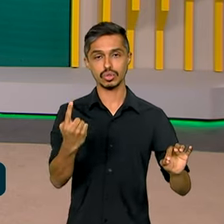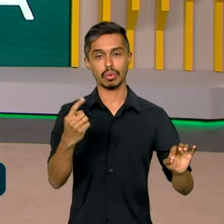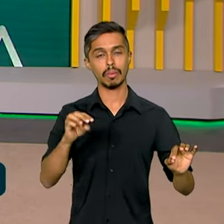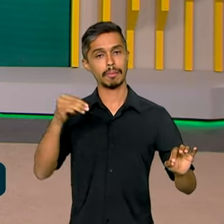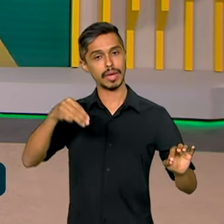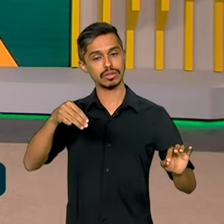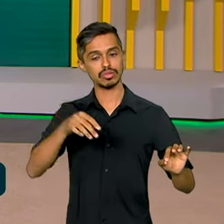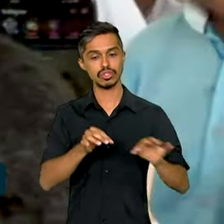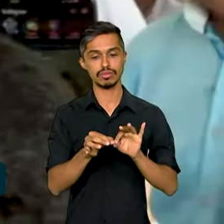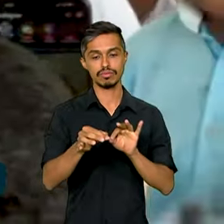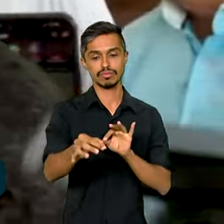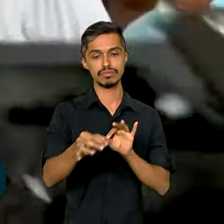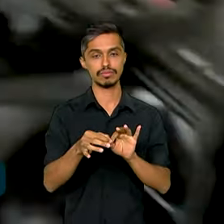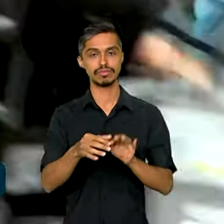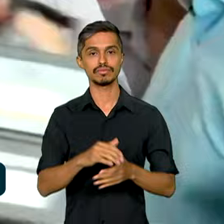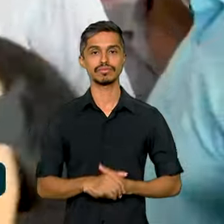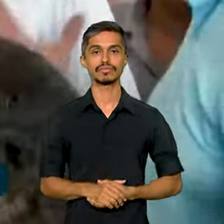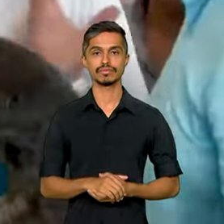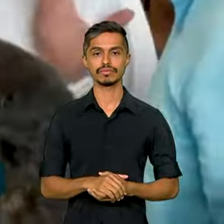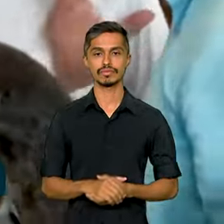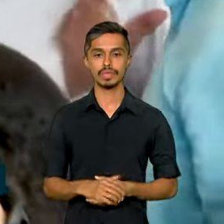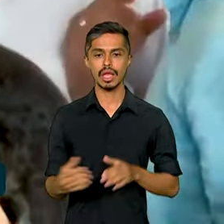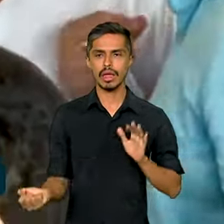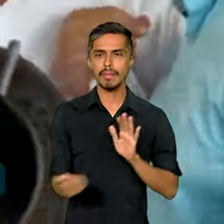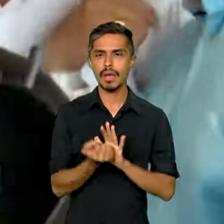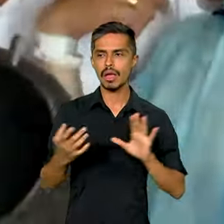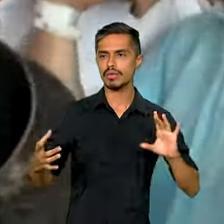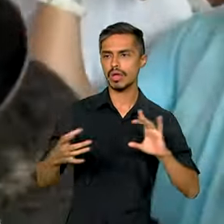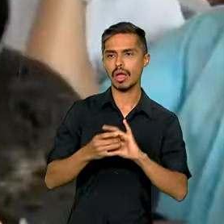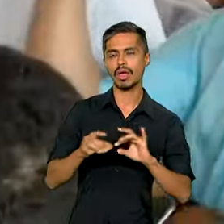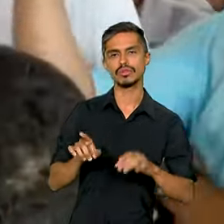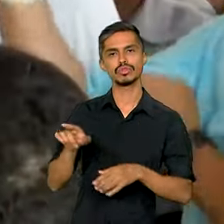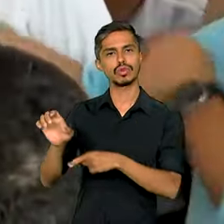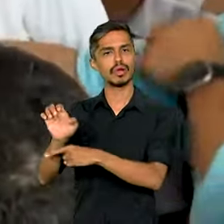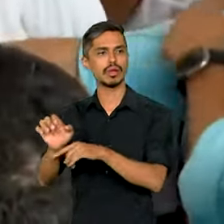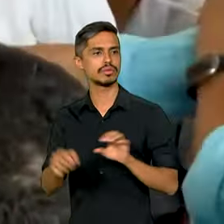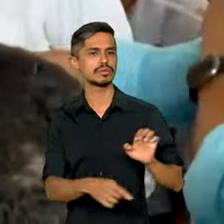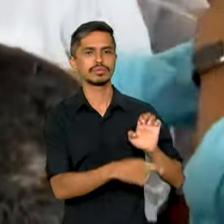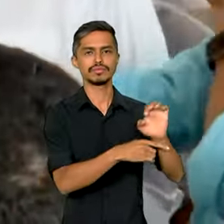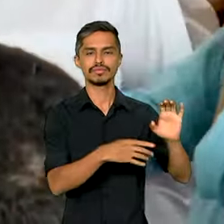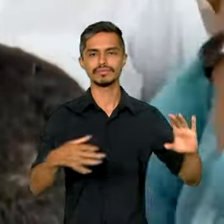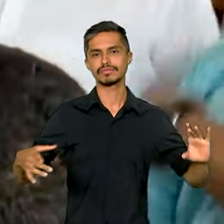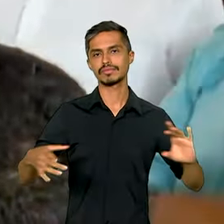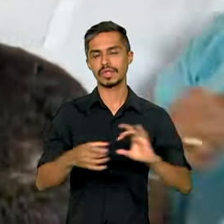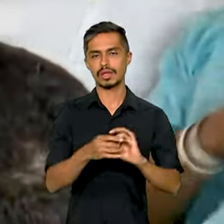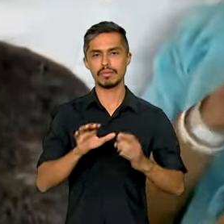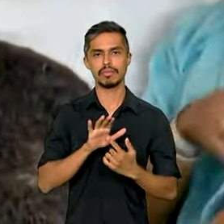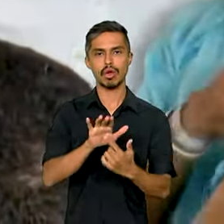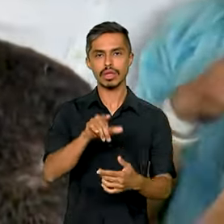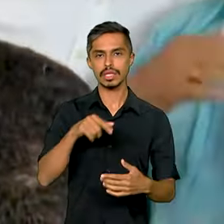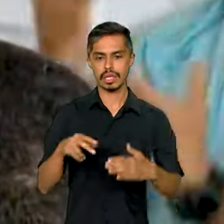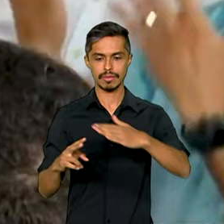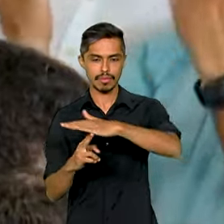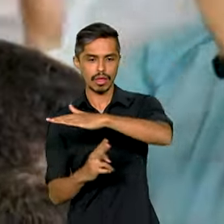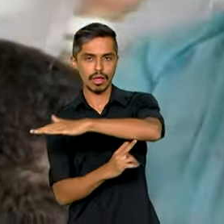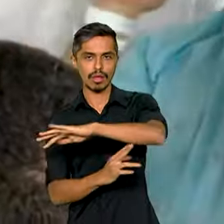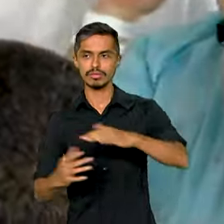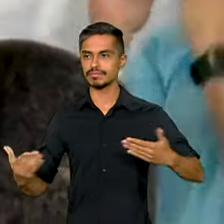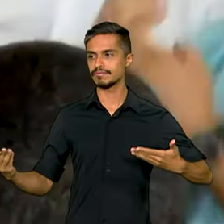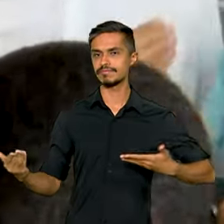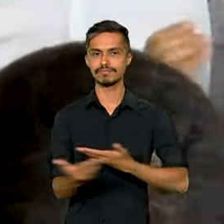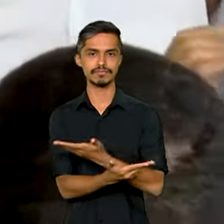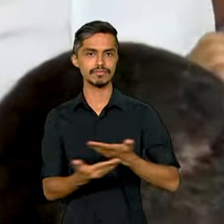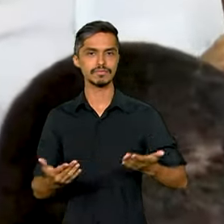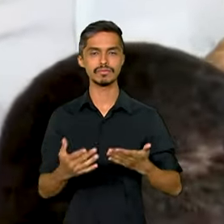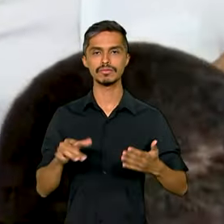largura. Simbolizar a integração dos dois estados para demonstrar que essa ponte vai aproximar